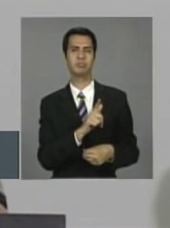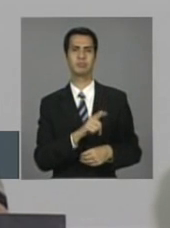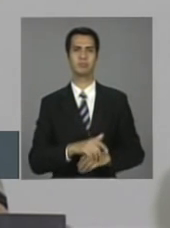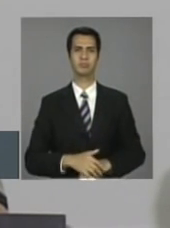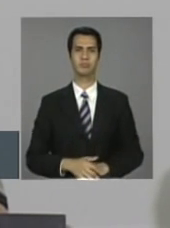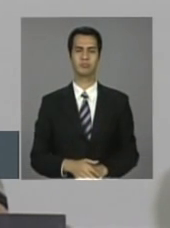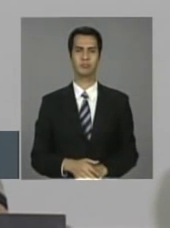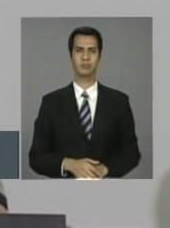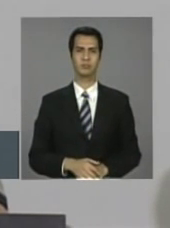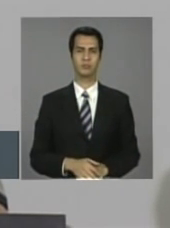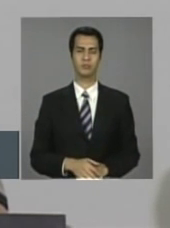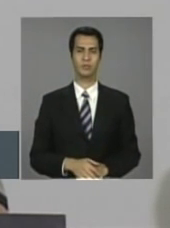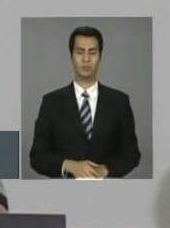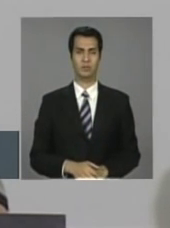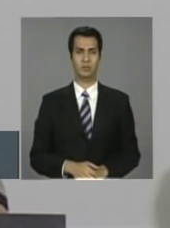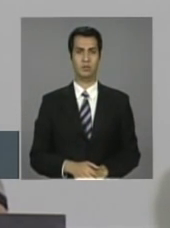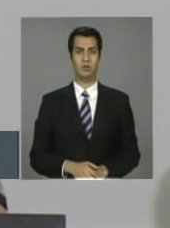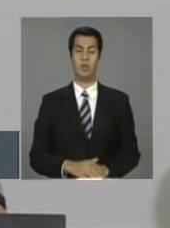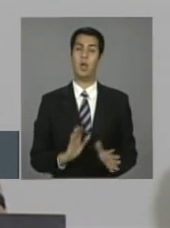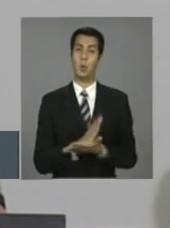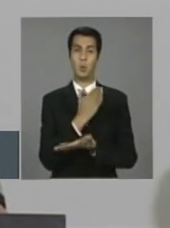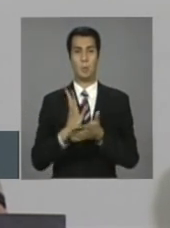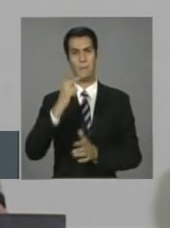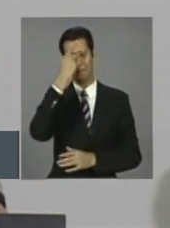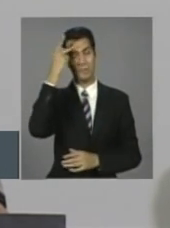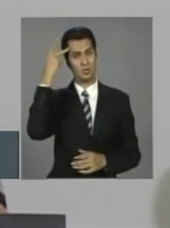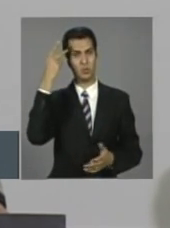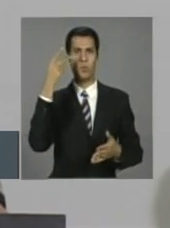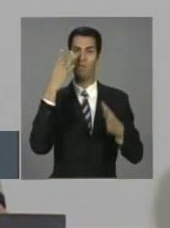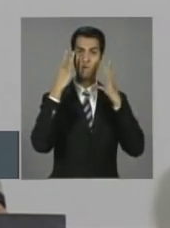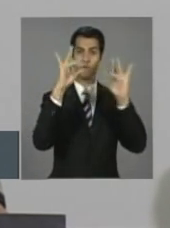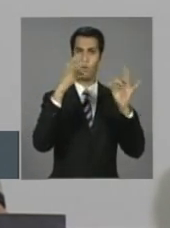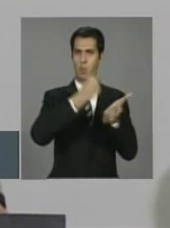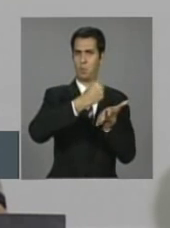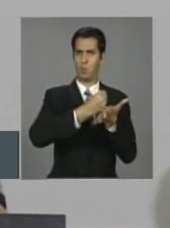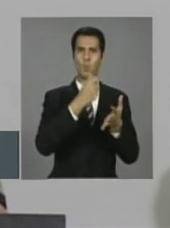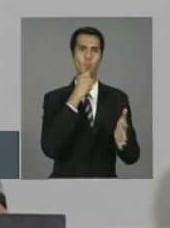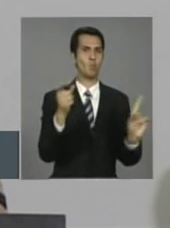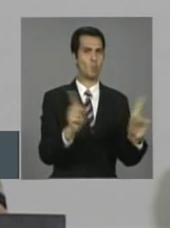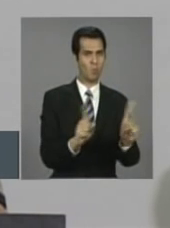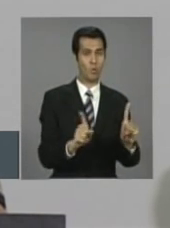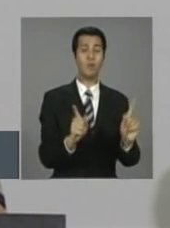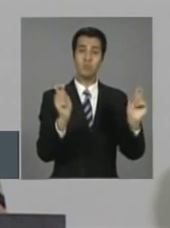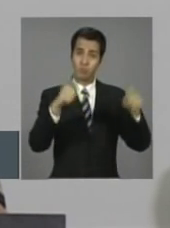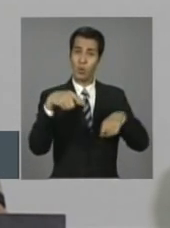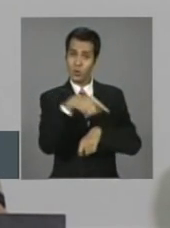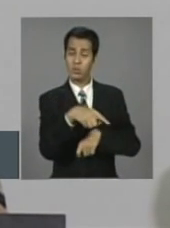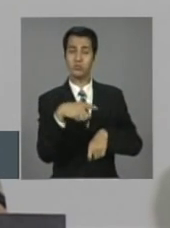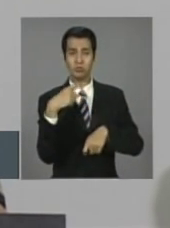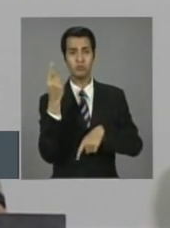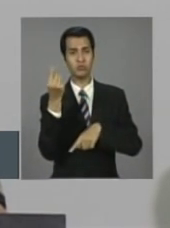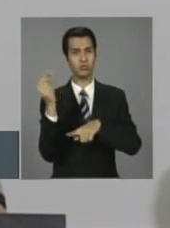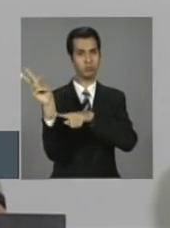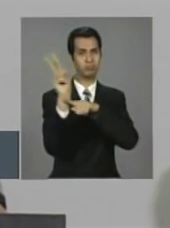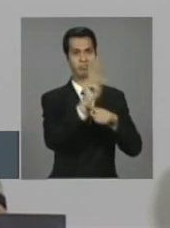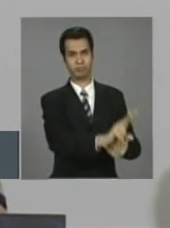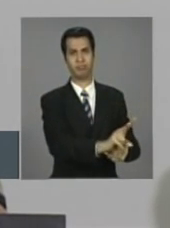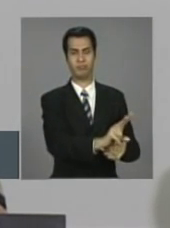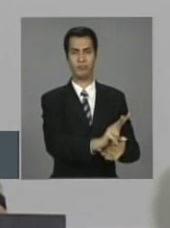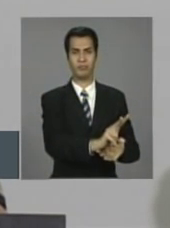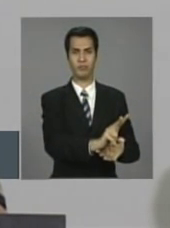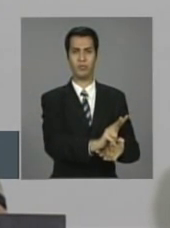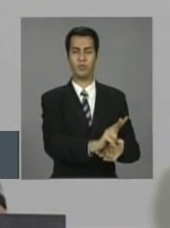alguns que ainda estão na informalidade, acesso a recursos para investimentos em condições